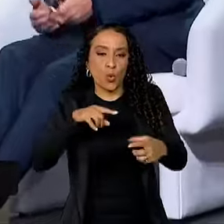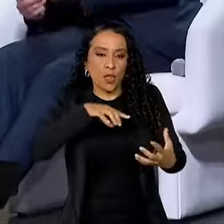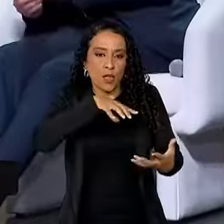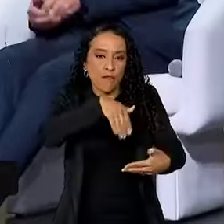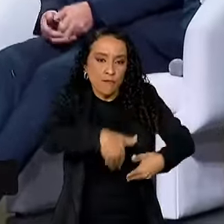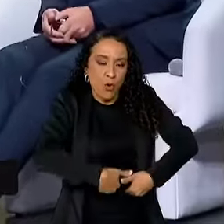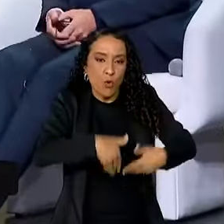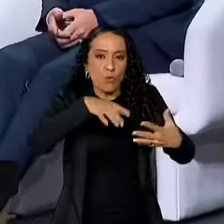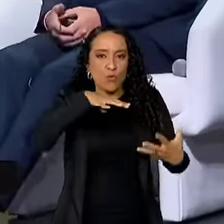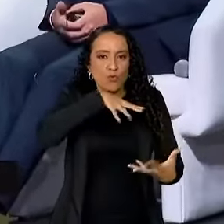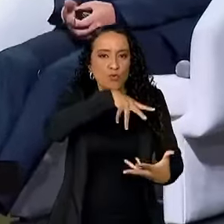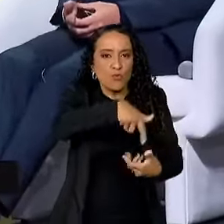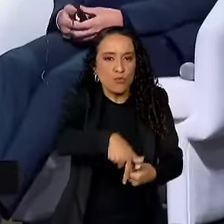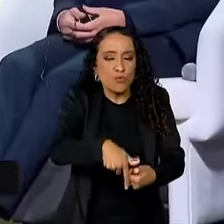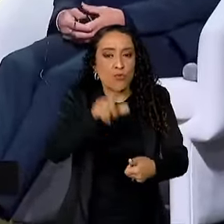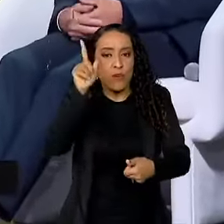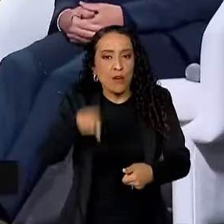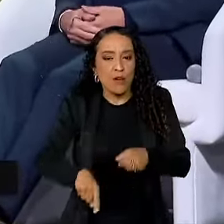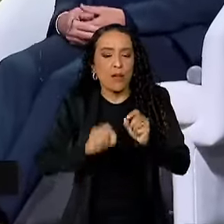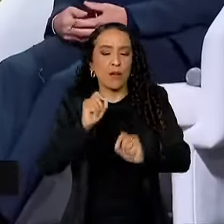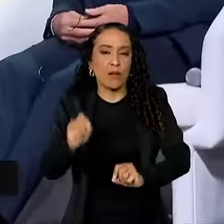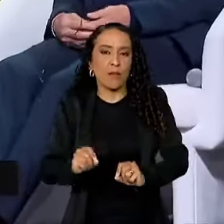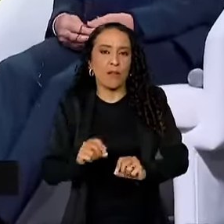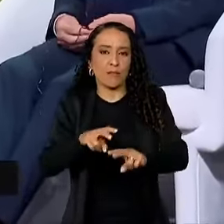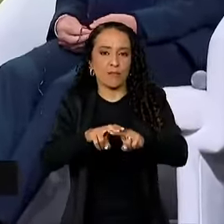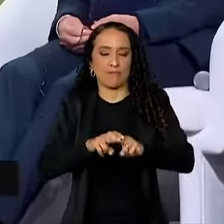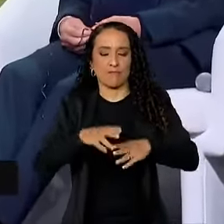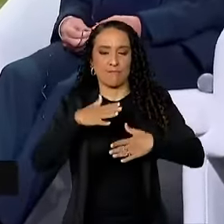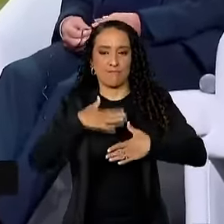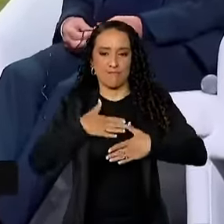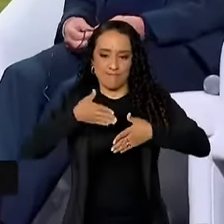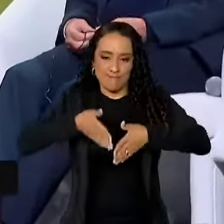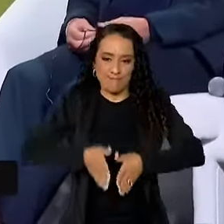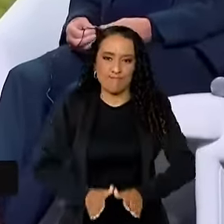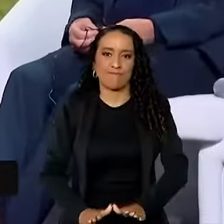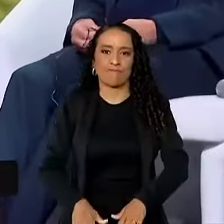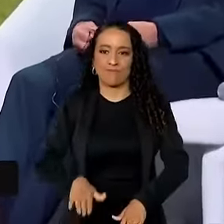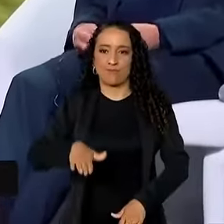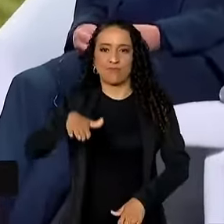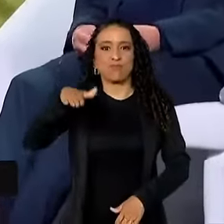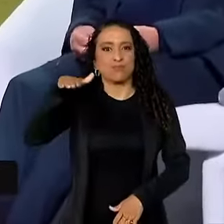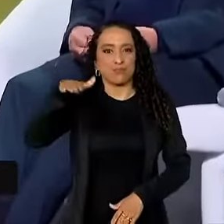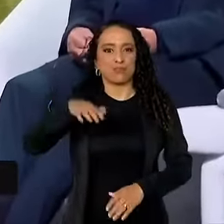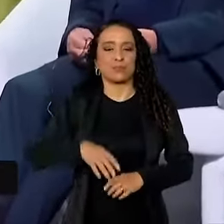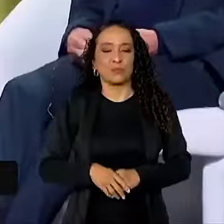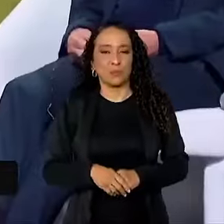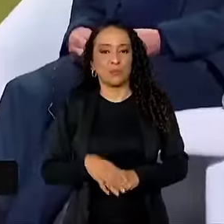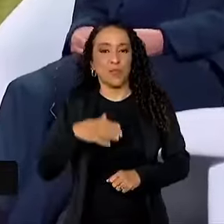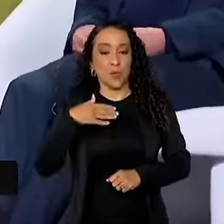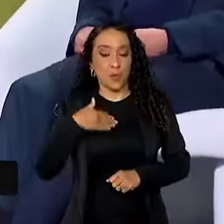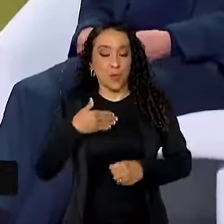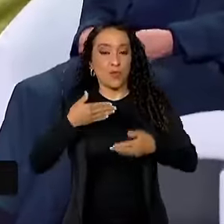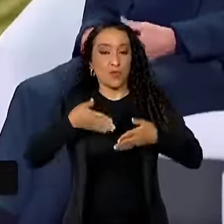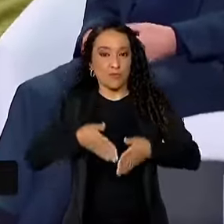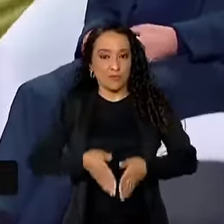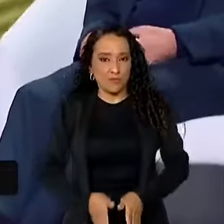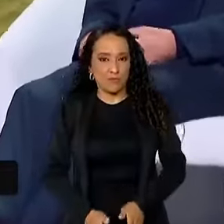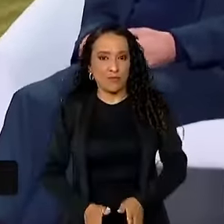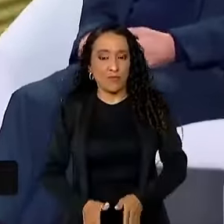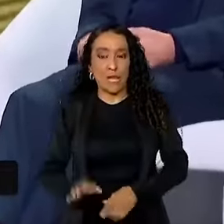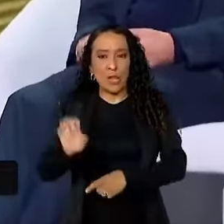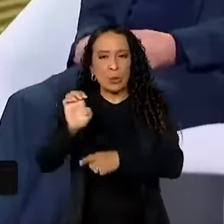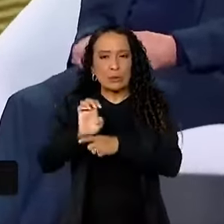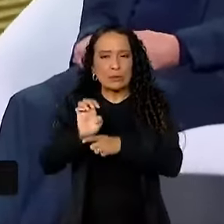é exatamente pela minha origem. Eu nasci num